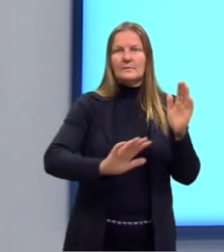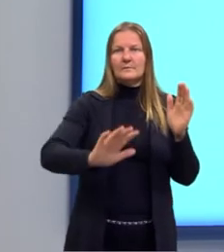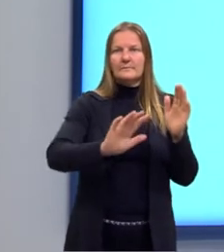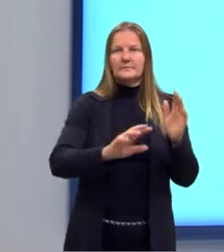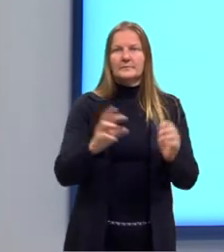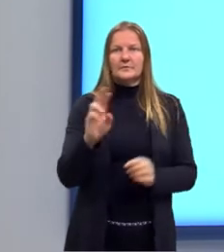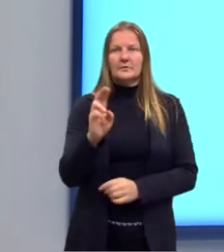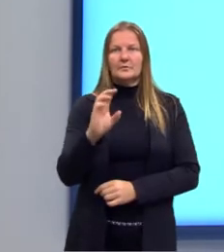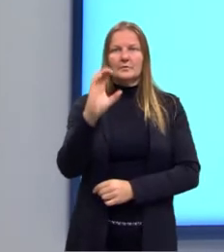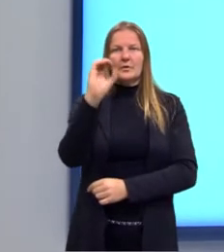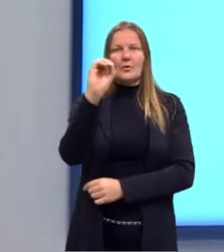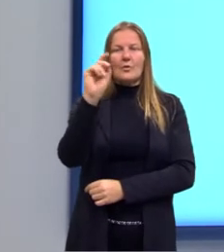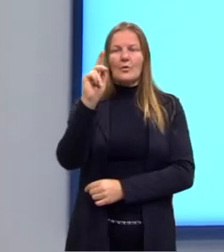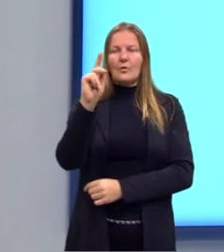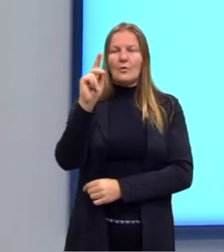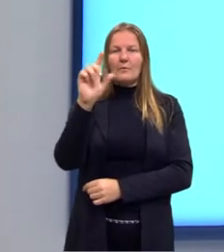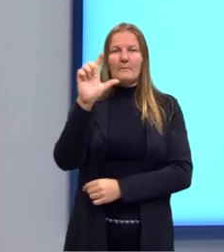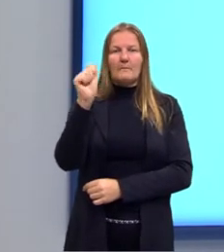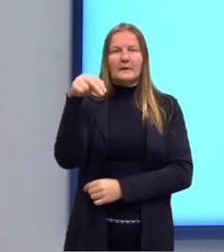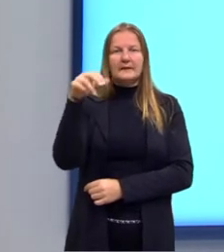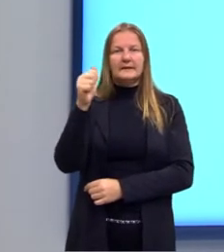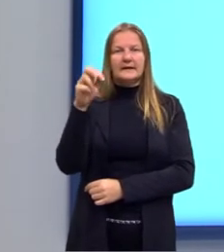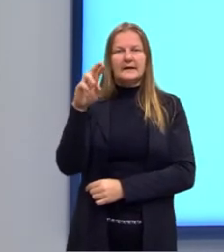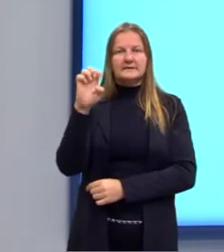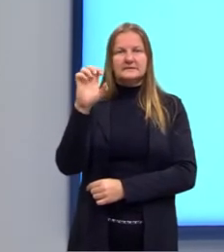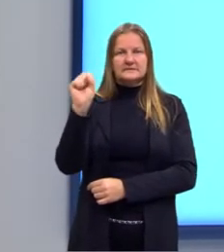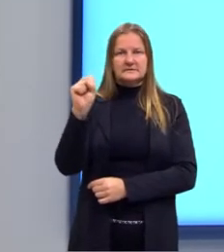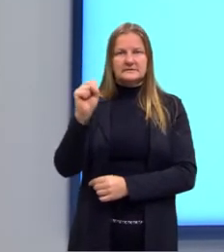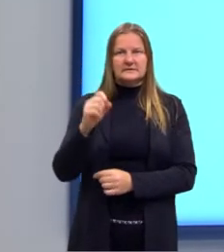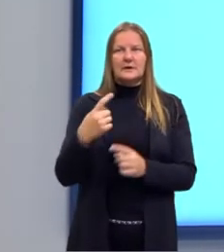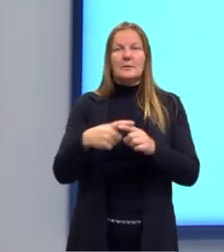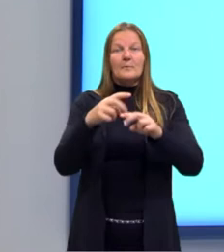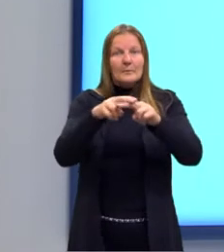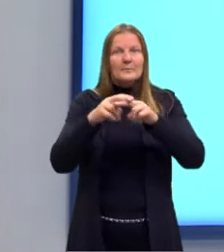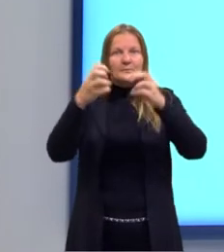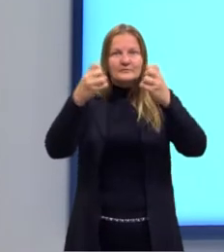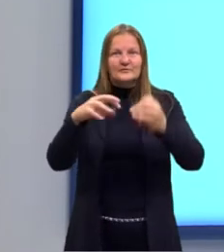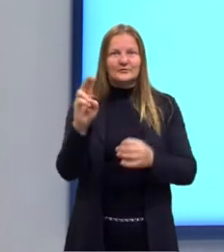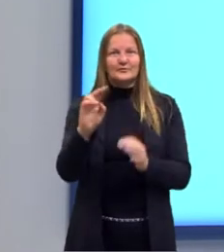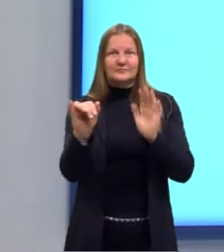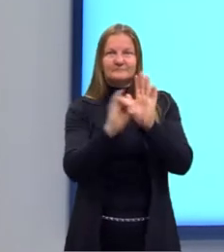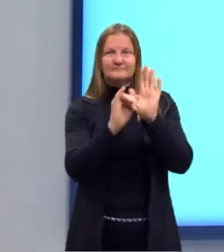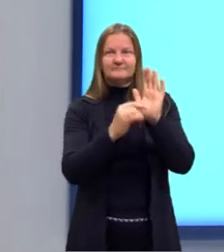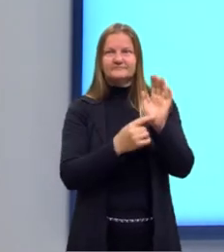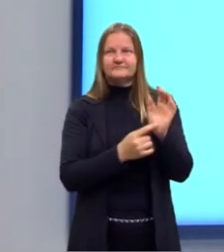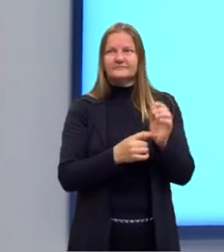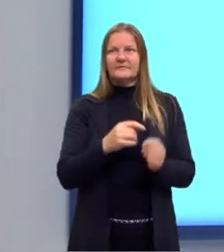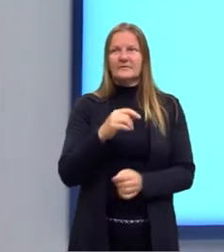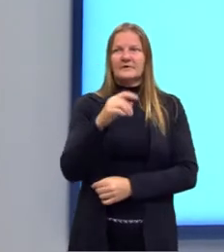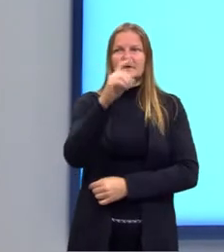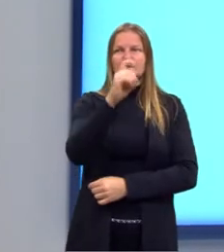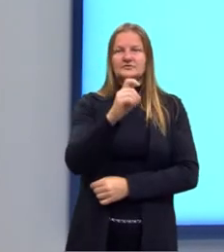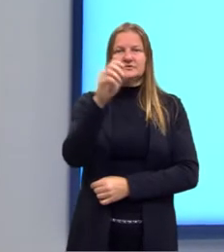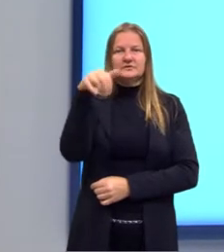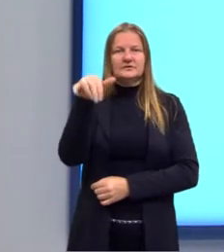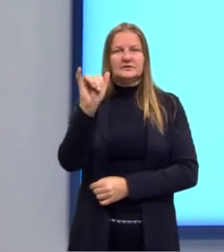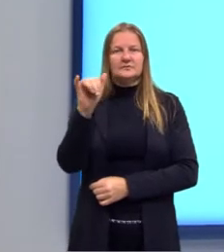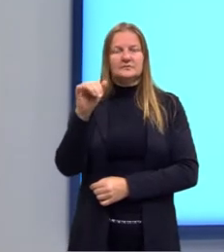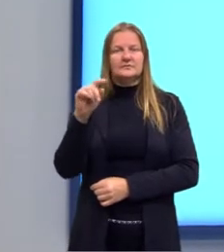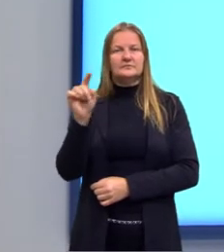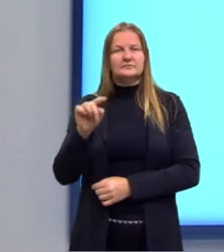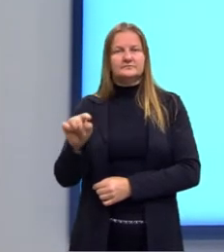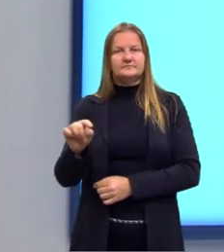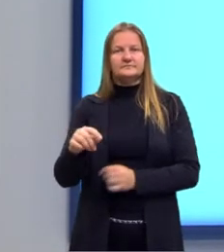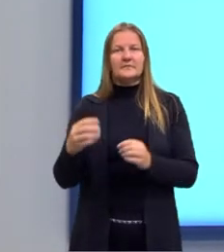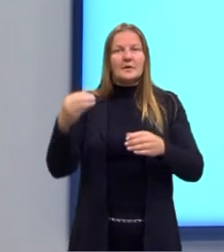recebem o nome de coplanares. Na imagem ao lado, nós temos X, Y e Z